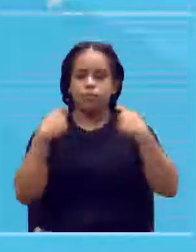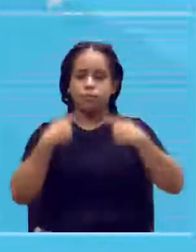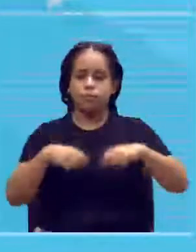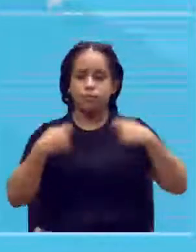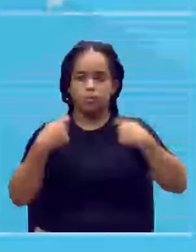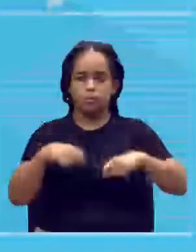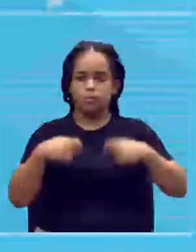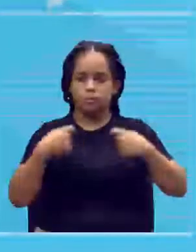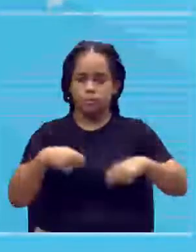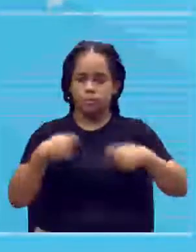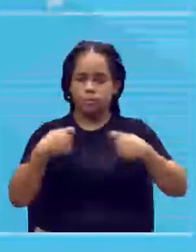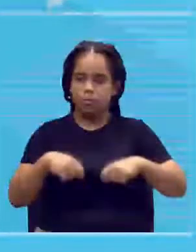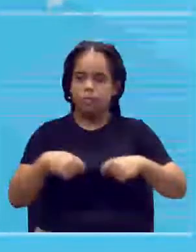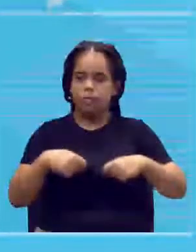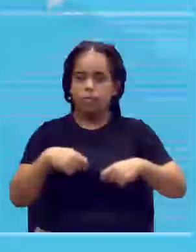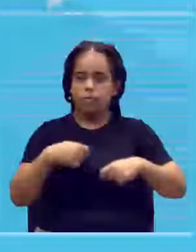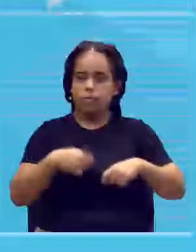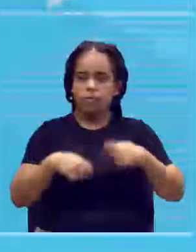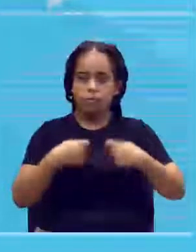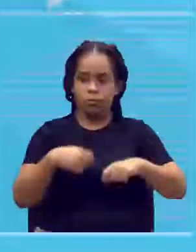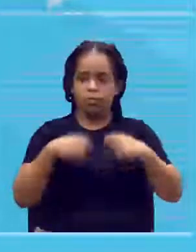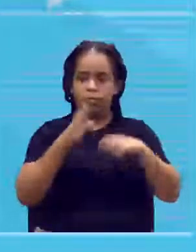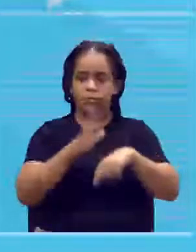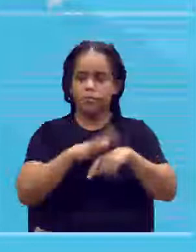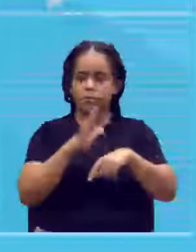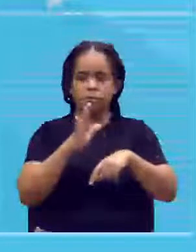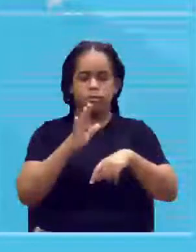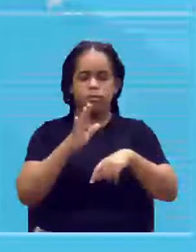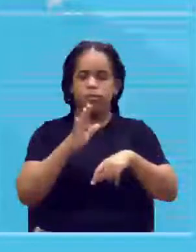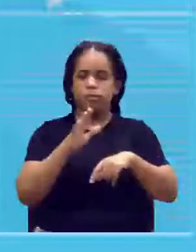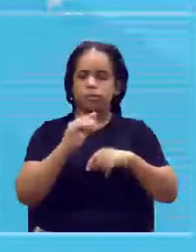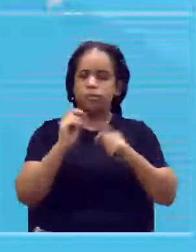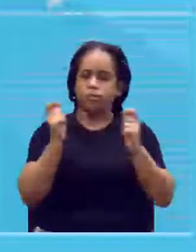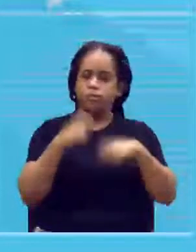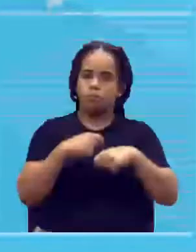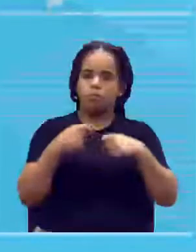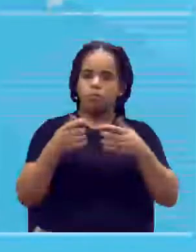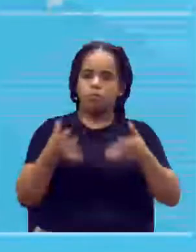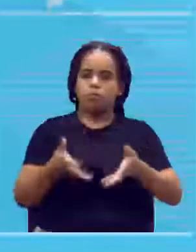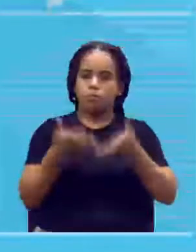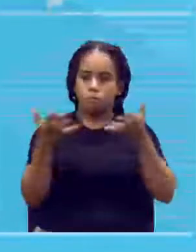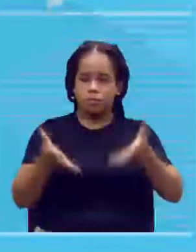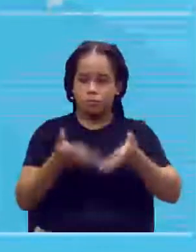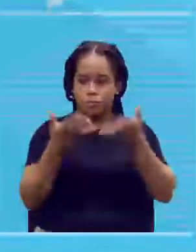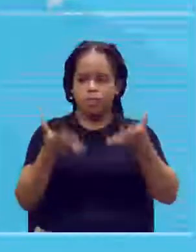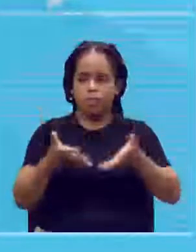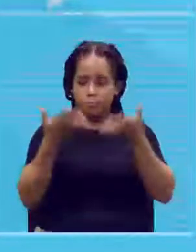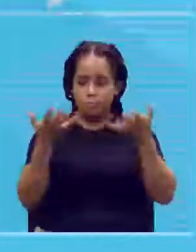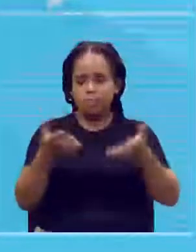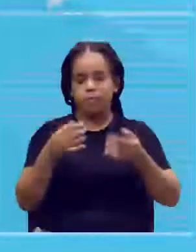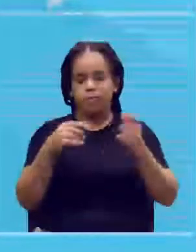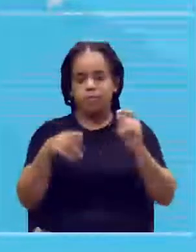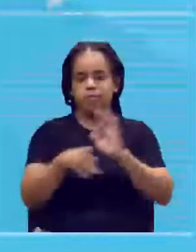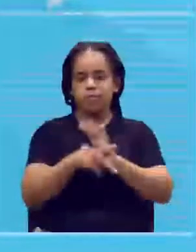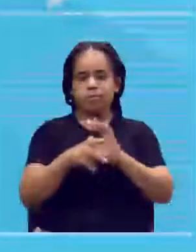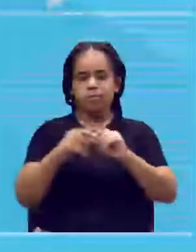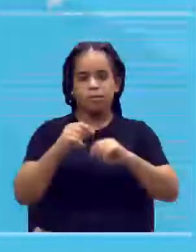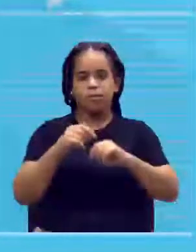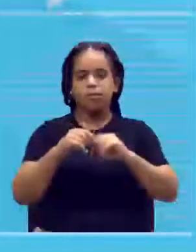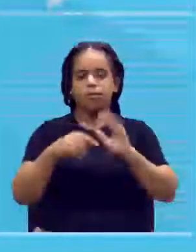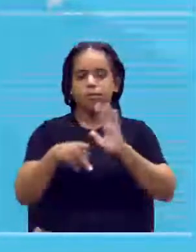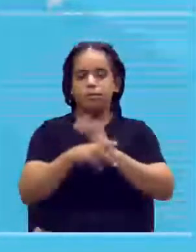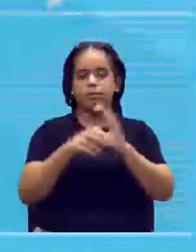vai ser essa manifestação da característica dominante e